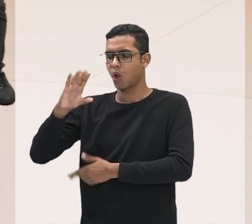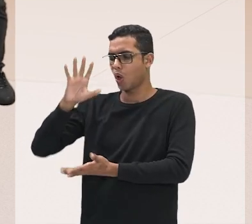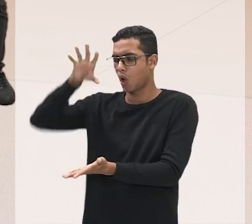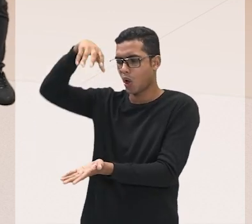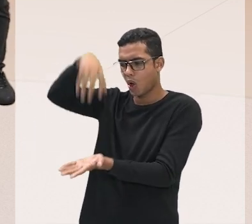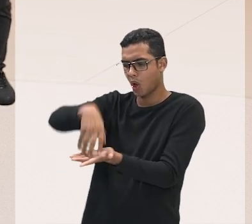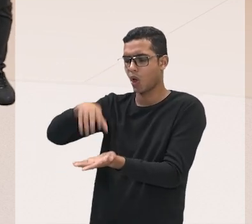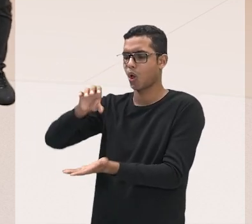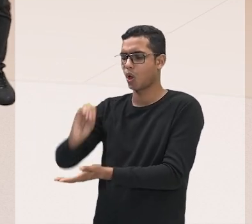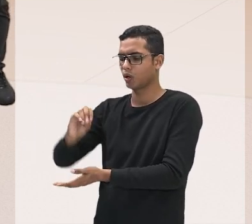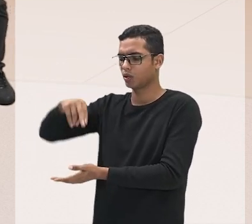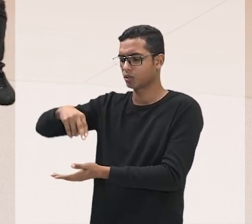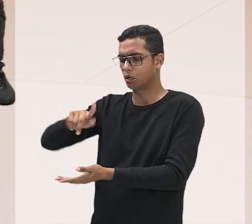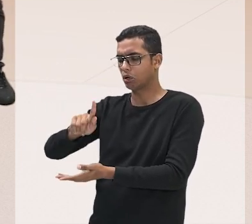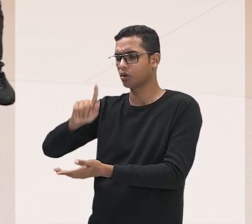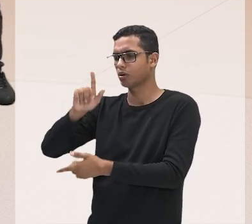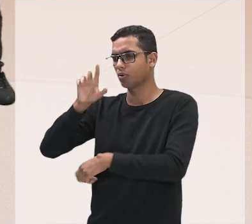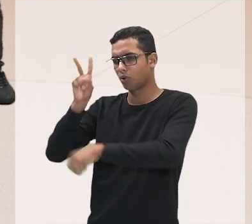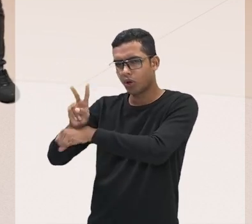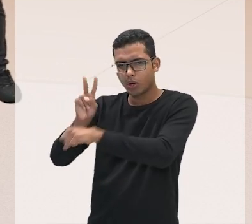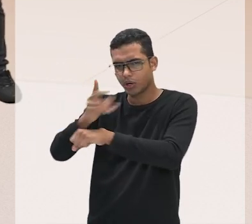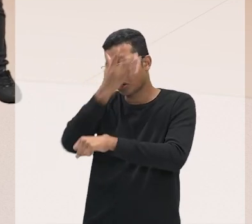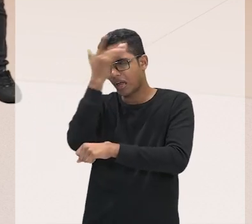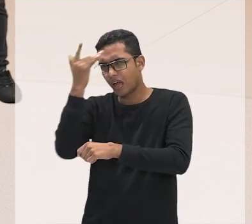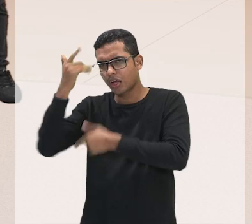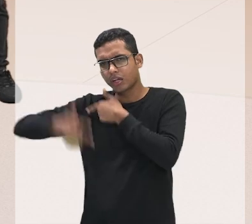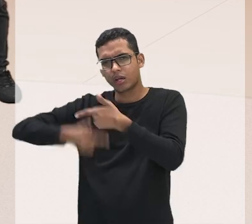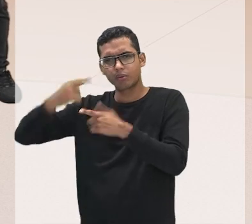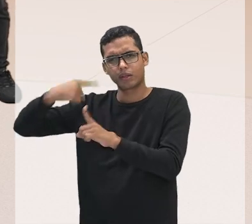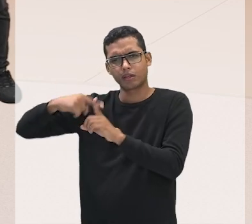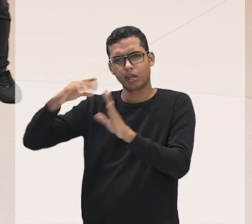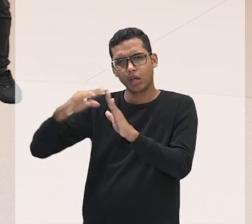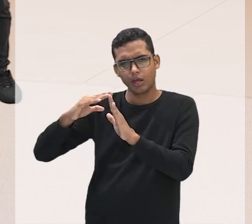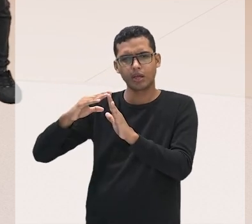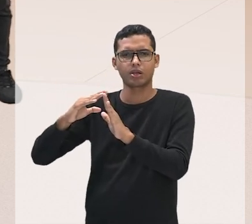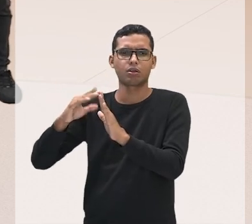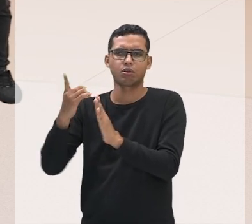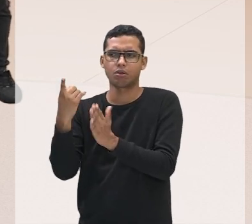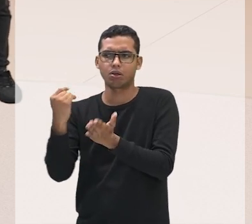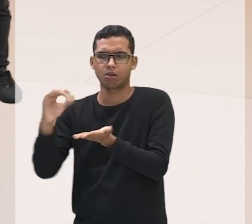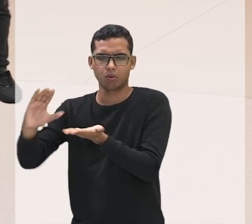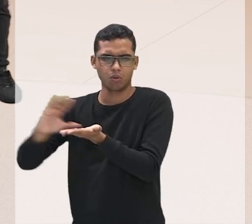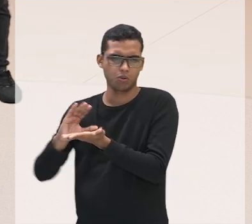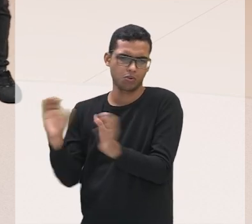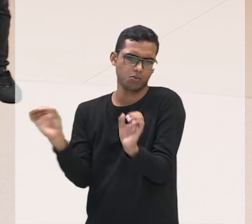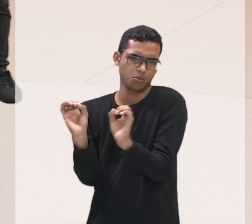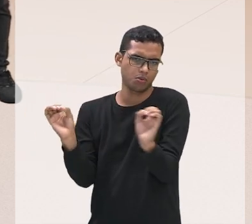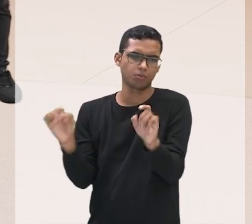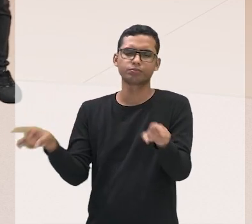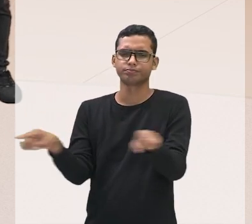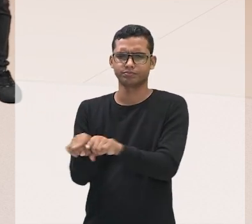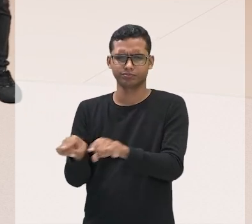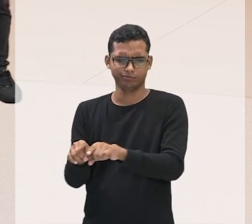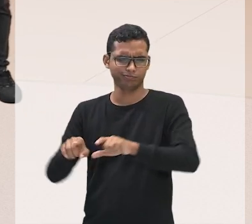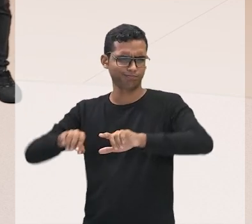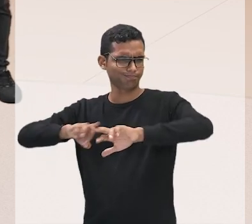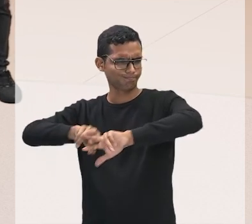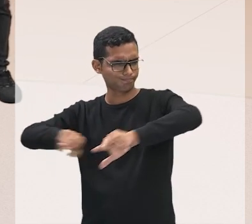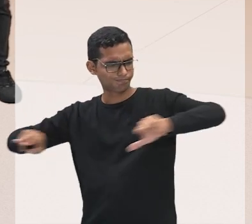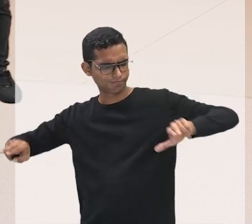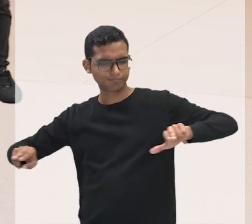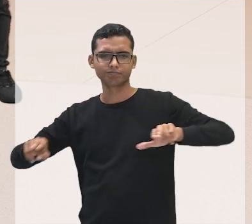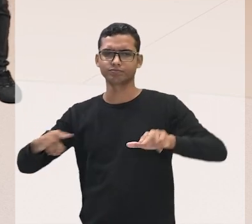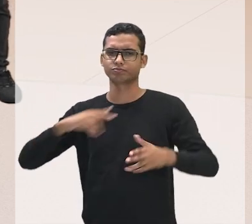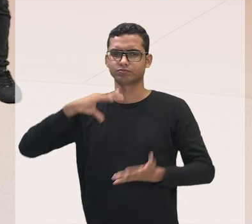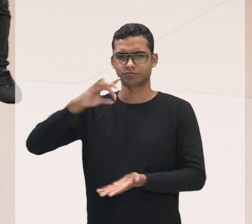pessoas, cuidar de pessoas. Gente que trabalha em igreja sem nenhum vínculo empregatício, por exemplo, né? Tem muito desse tipo de atividade também para quem